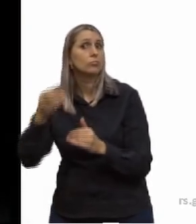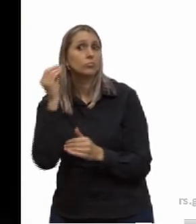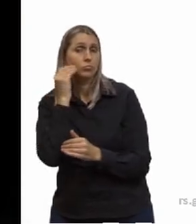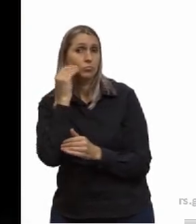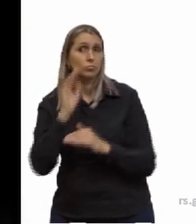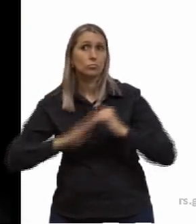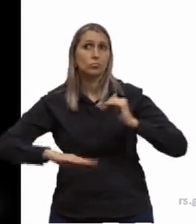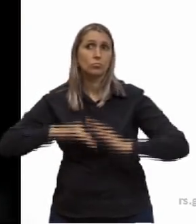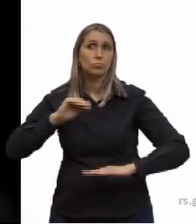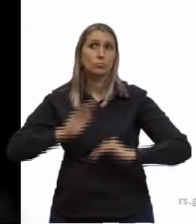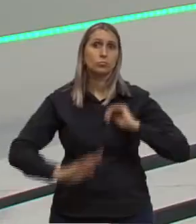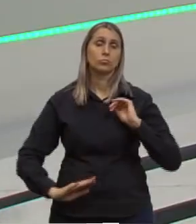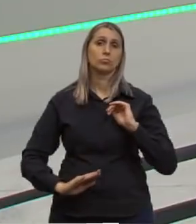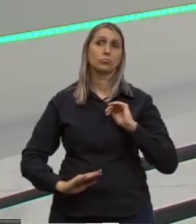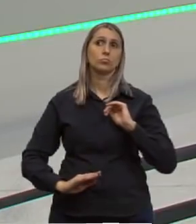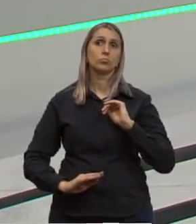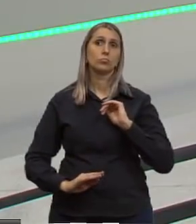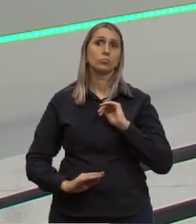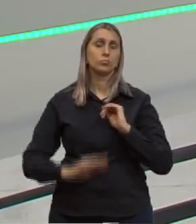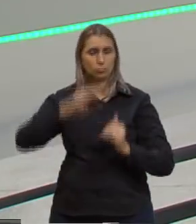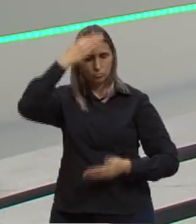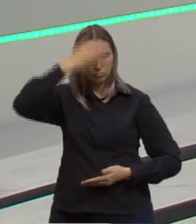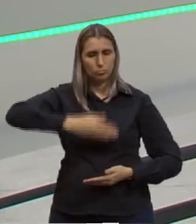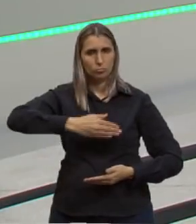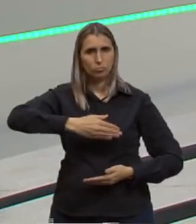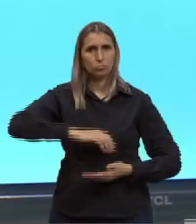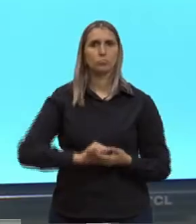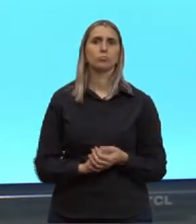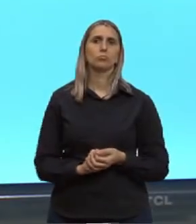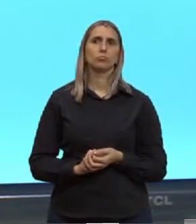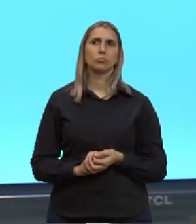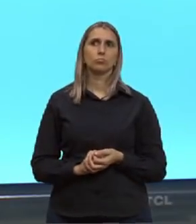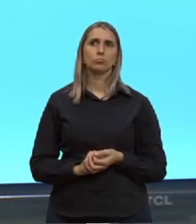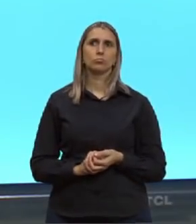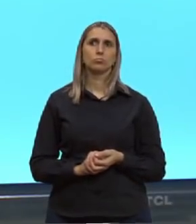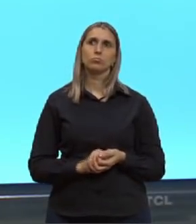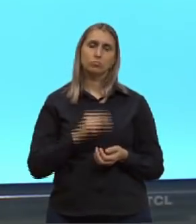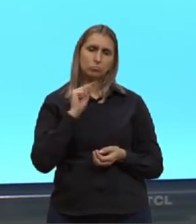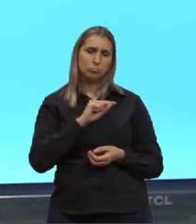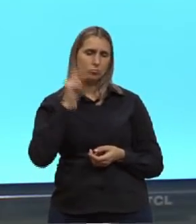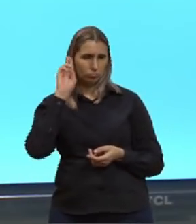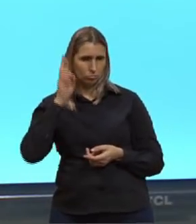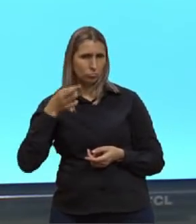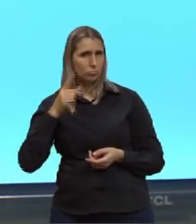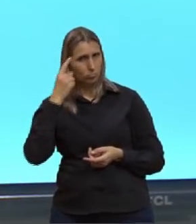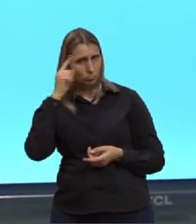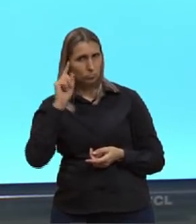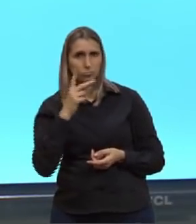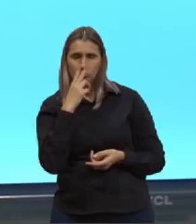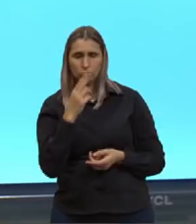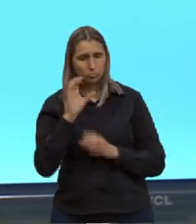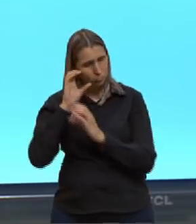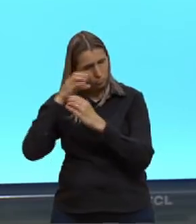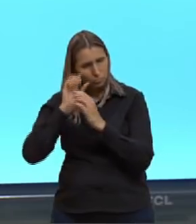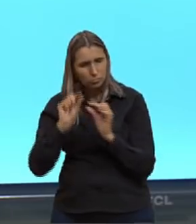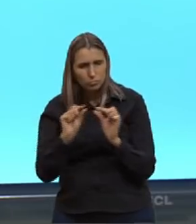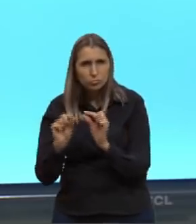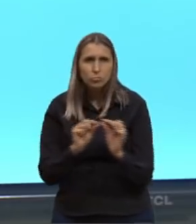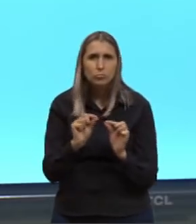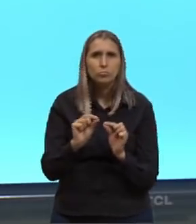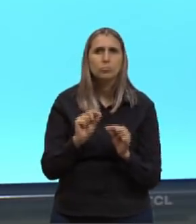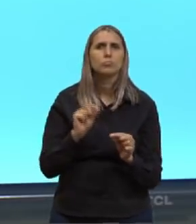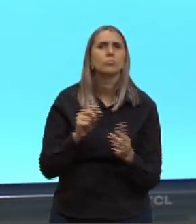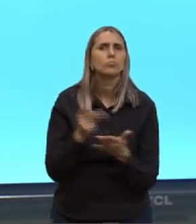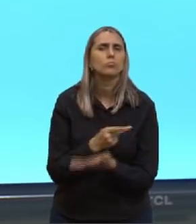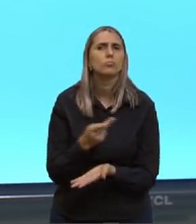que foi para comprovar esse mesmo raciocínio, porém, de micro-organismos. Então, vamos ver o que